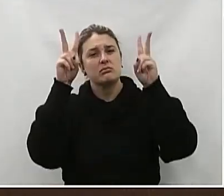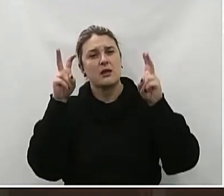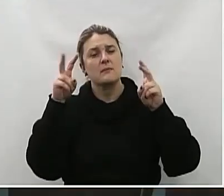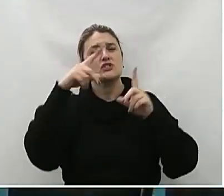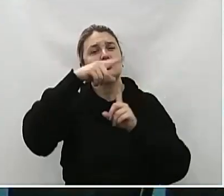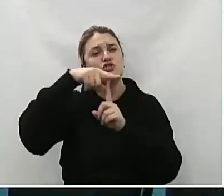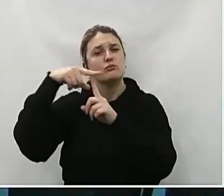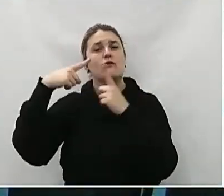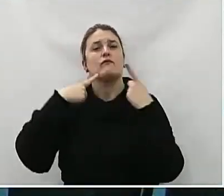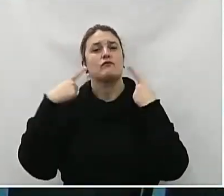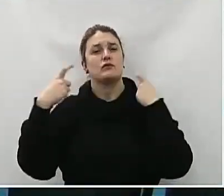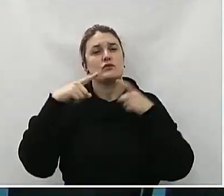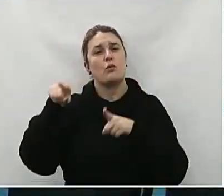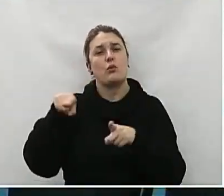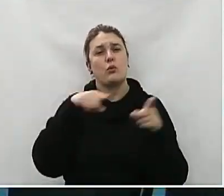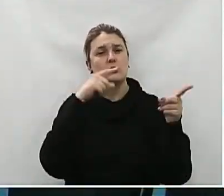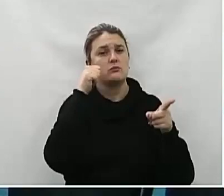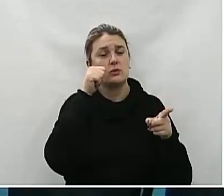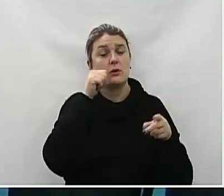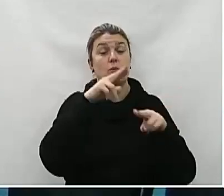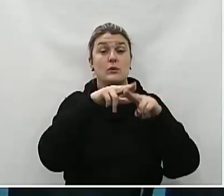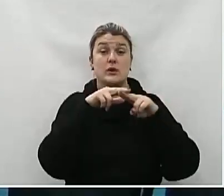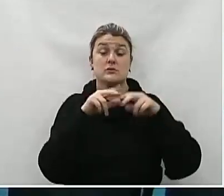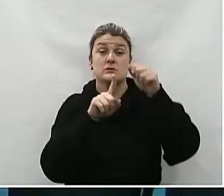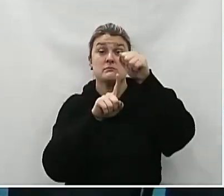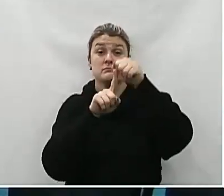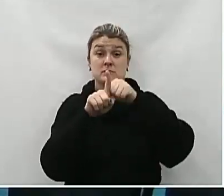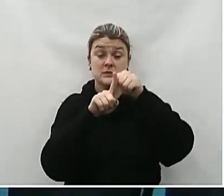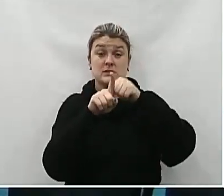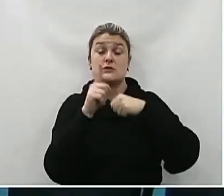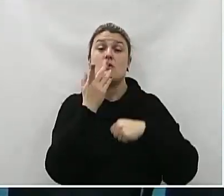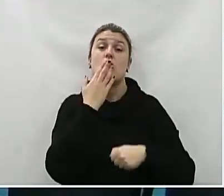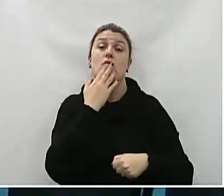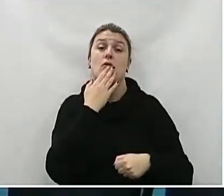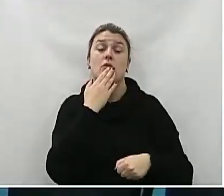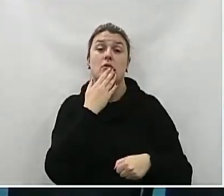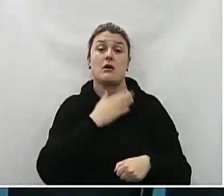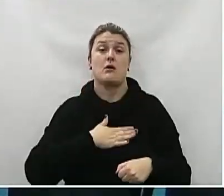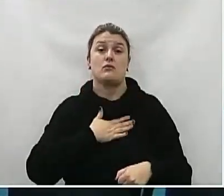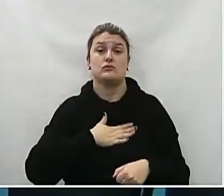a violência contra a mulher Em virtude do mês de Agosto Lilás